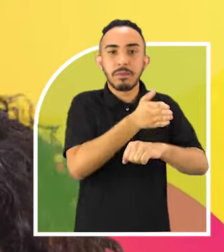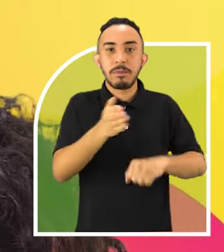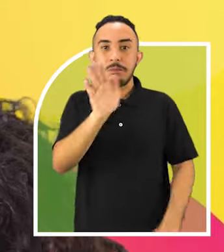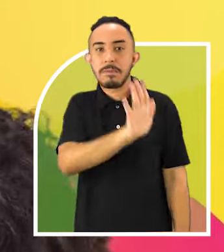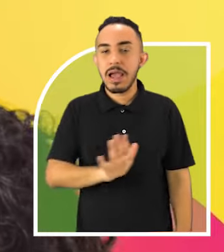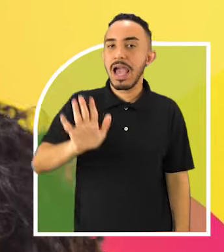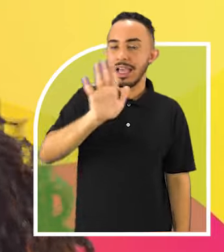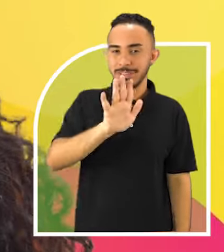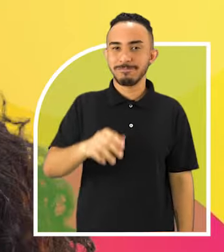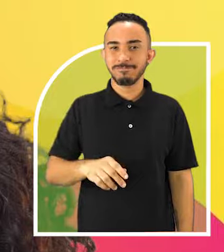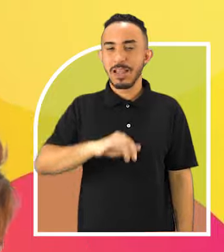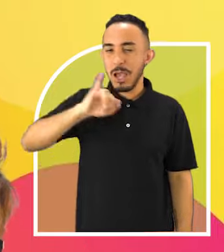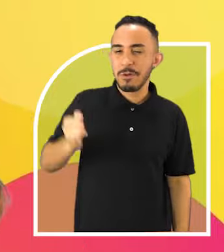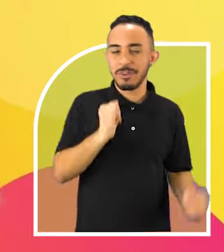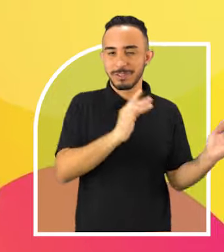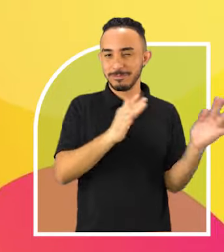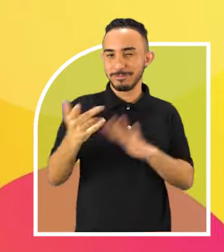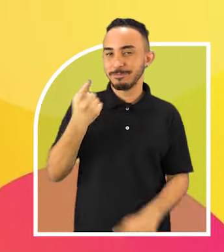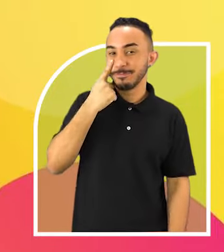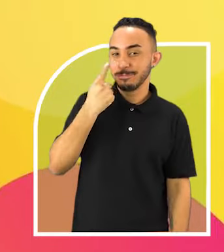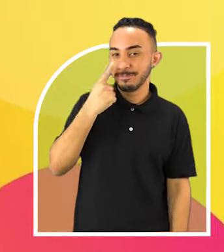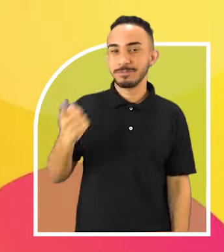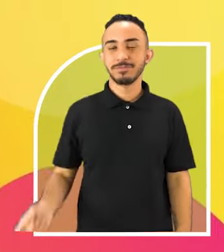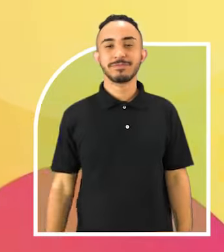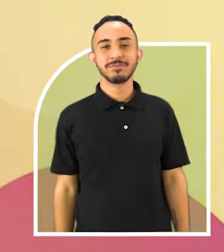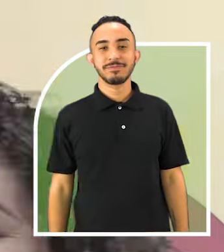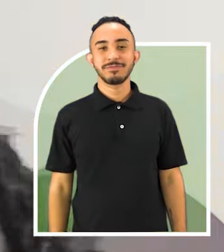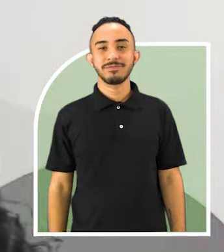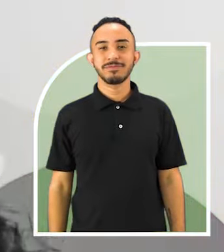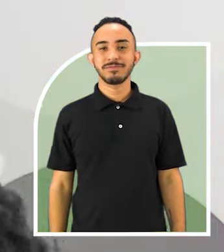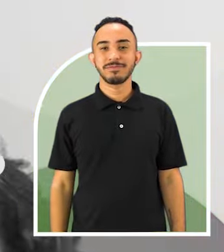boa parte do país, viu? Apertem os cintos e solta a vinheta, Gobar!